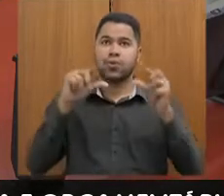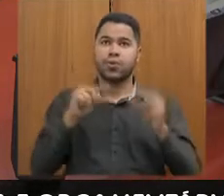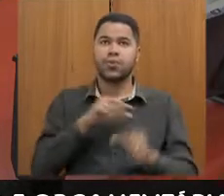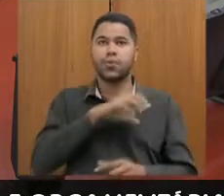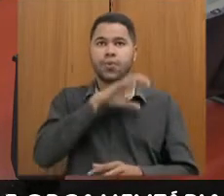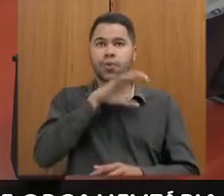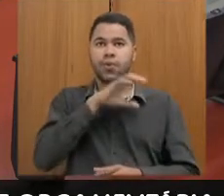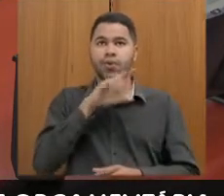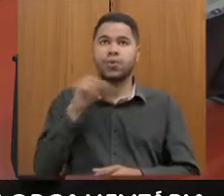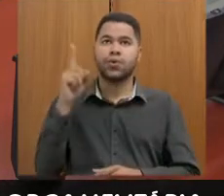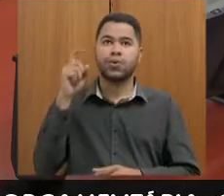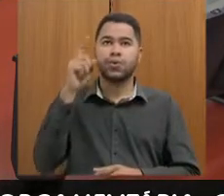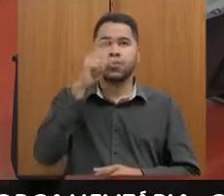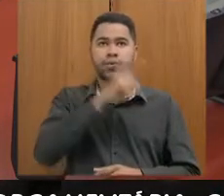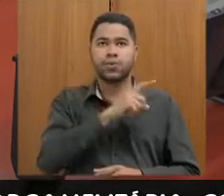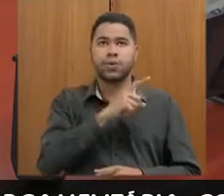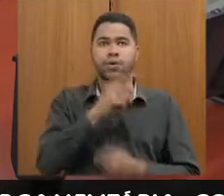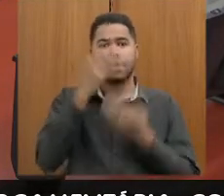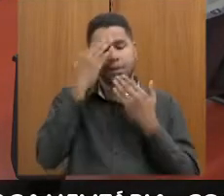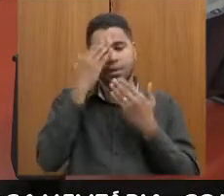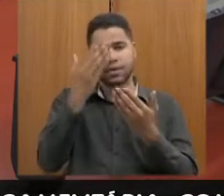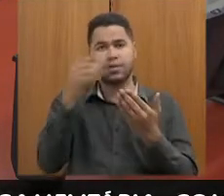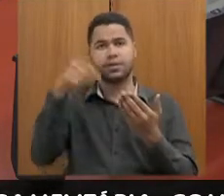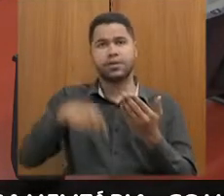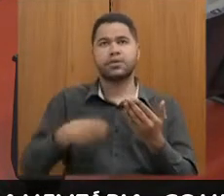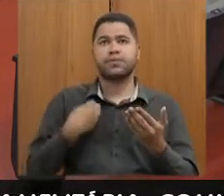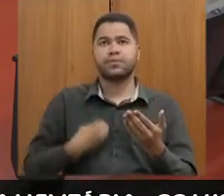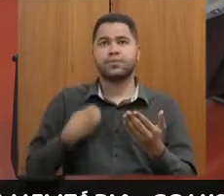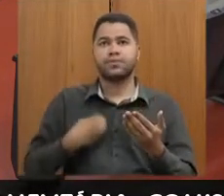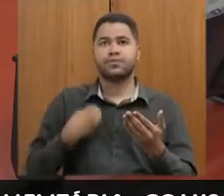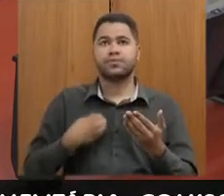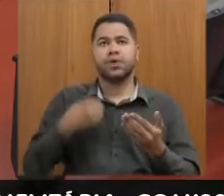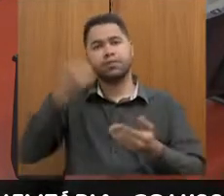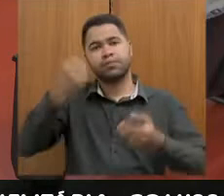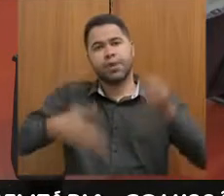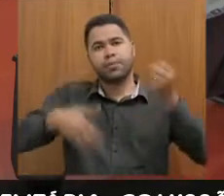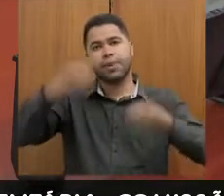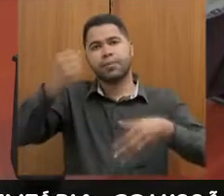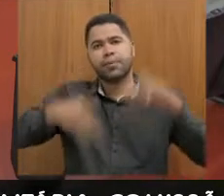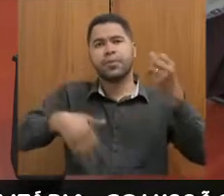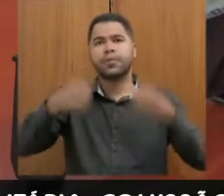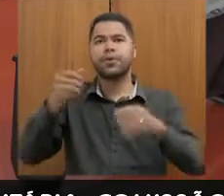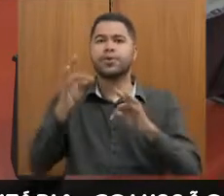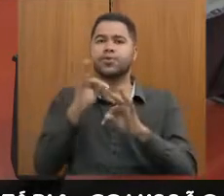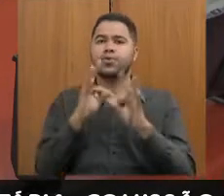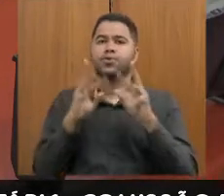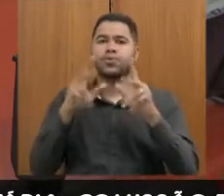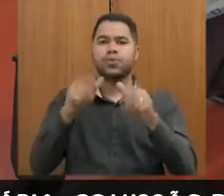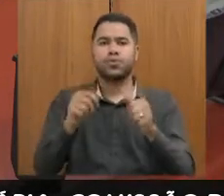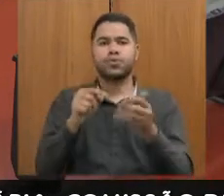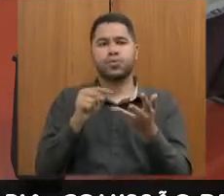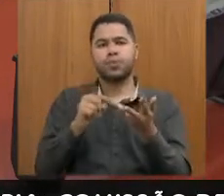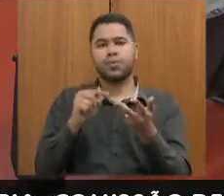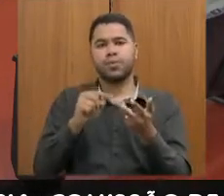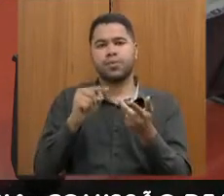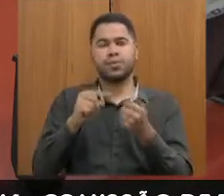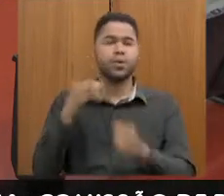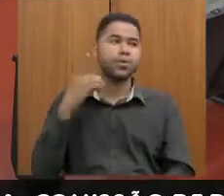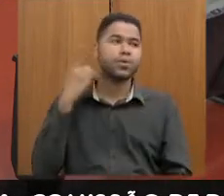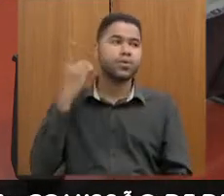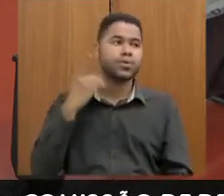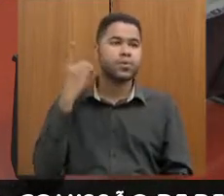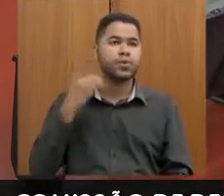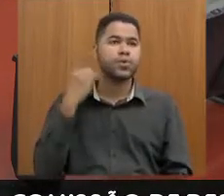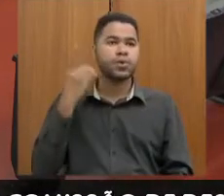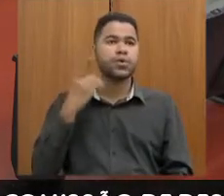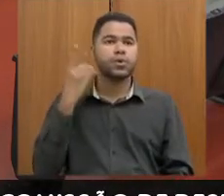gerar uma dificuldade para o secretário, então a gente agradece ele estar aqui presencialmente, poder esclarecer para a gente todas as questões que os deputados vão